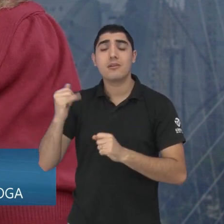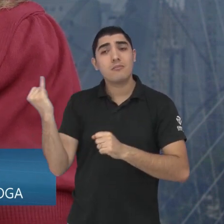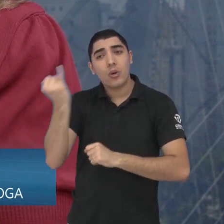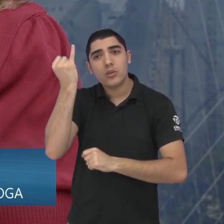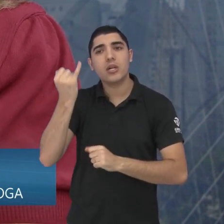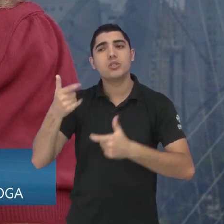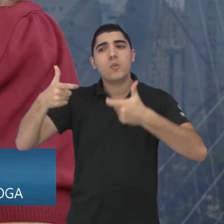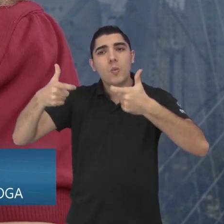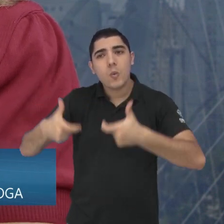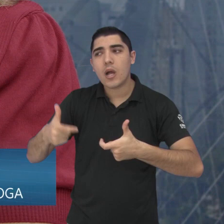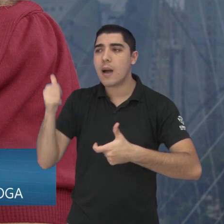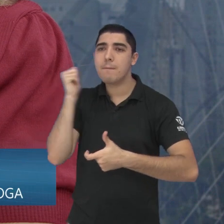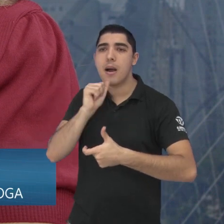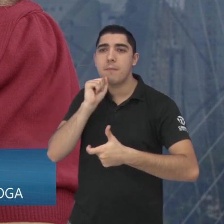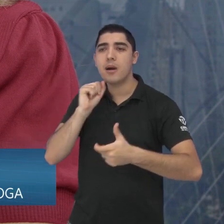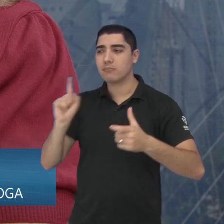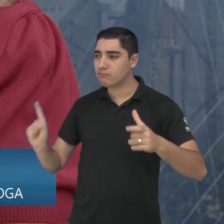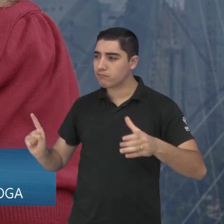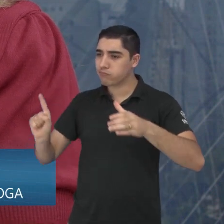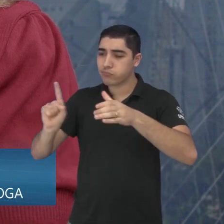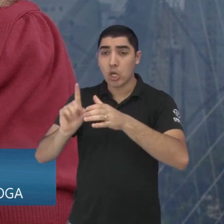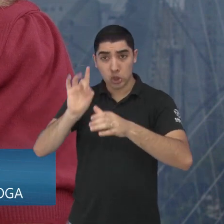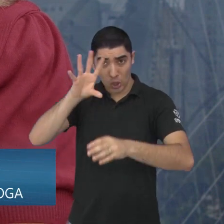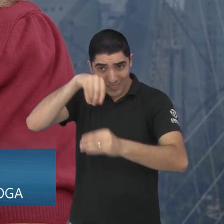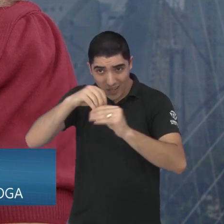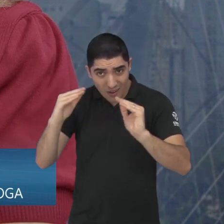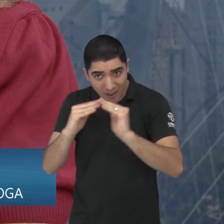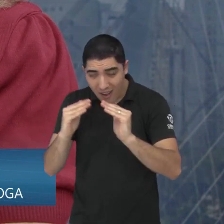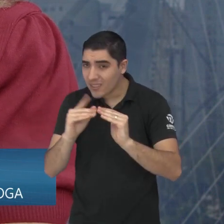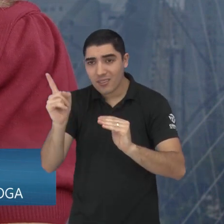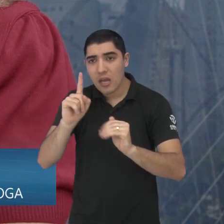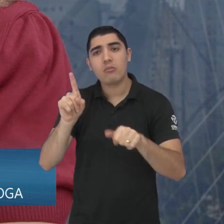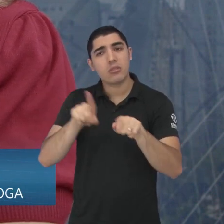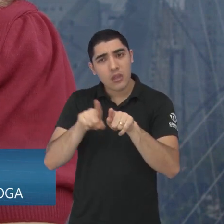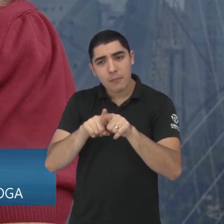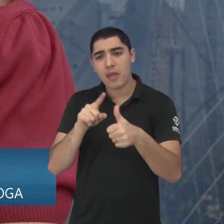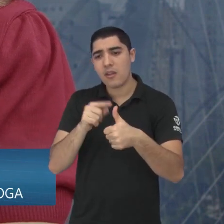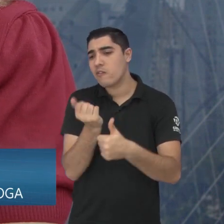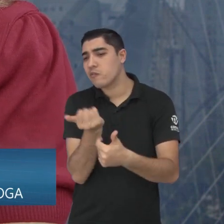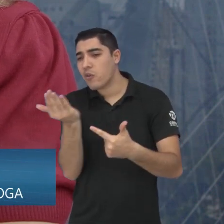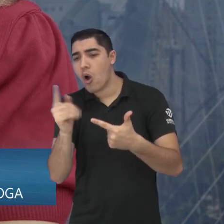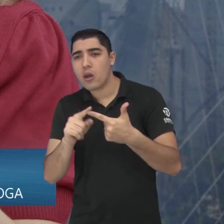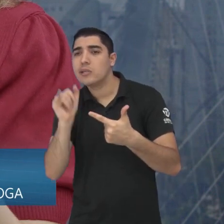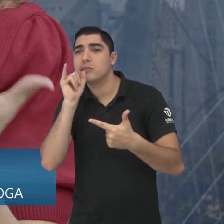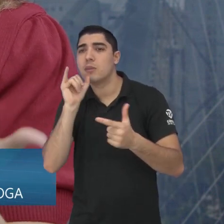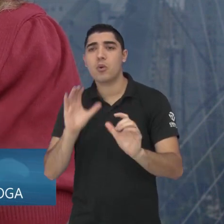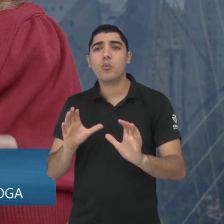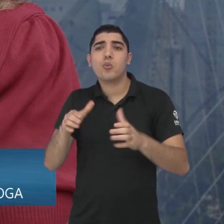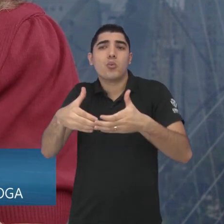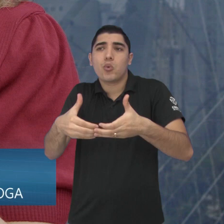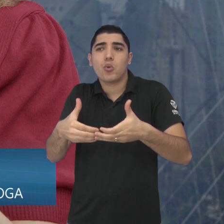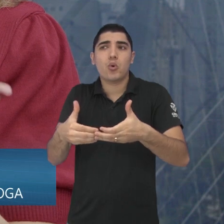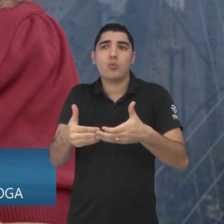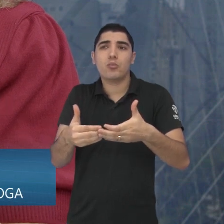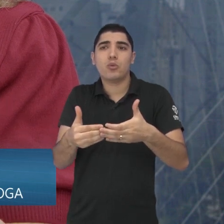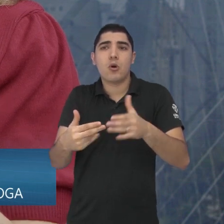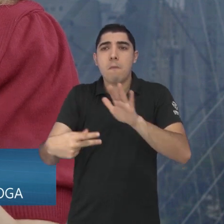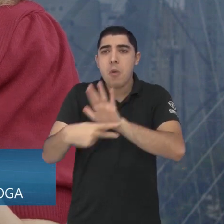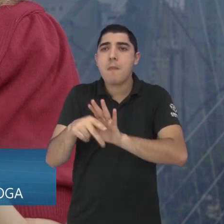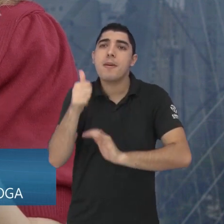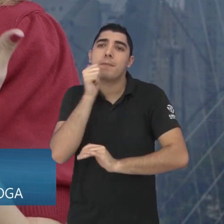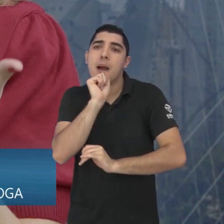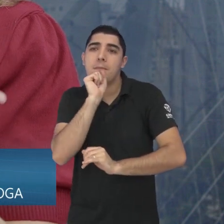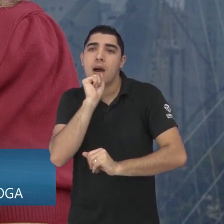espaços de escuta para essas mães. Acho isso muito importante, né? Essa rede de apoio, não só dentro de casa, mas como fora, grupos. Temos